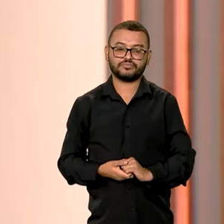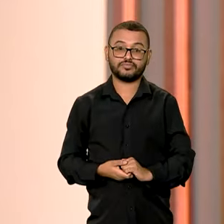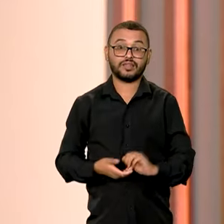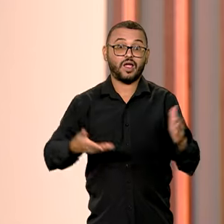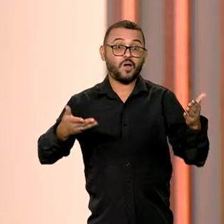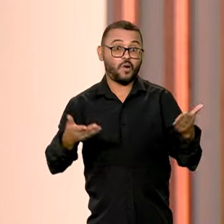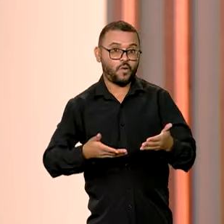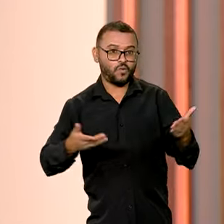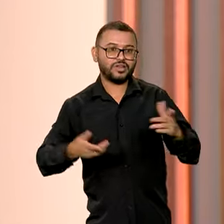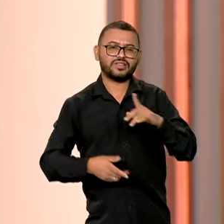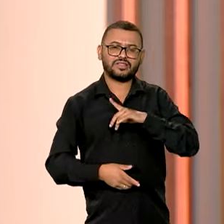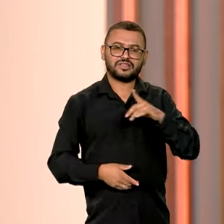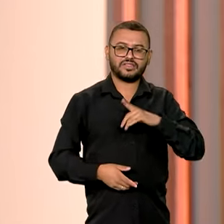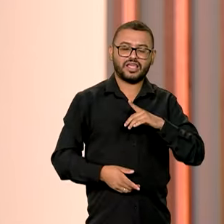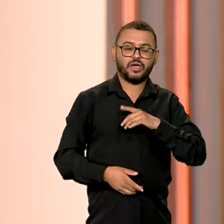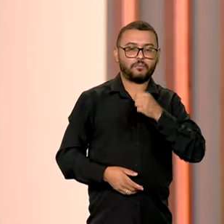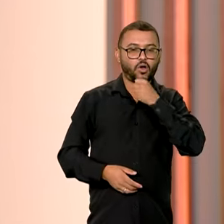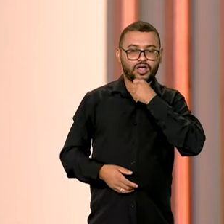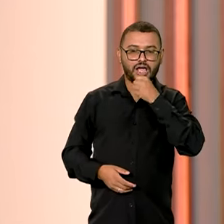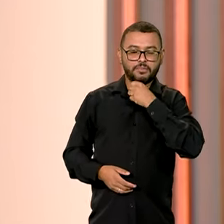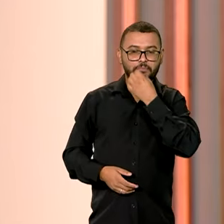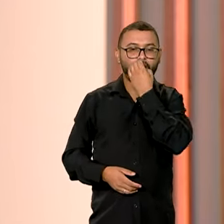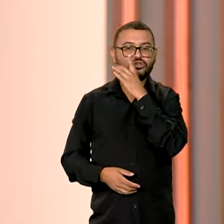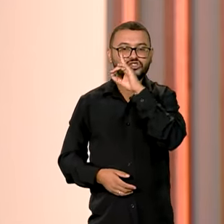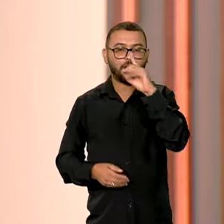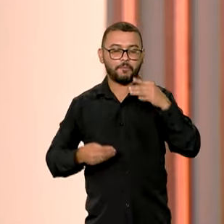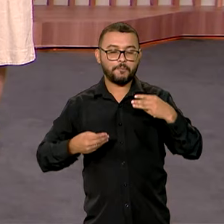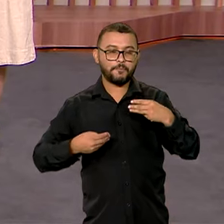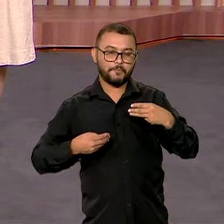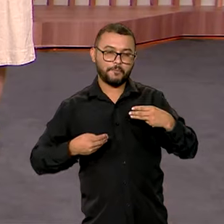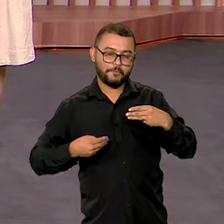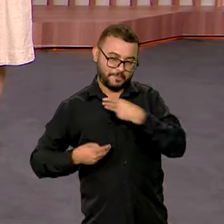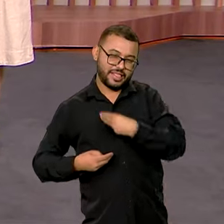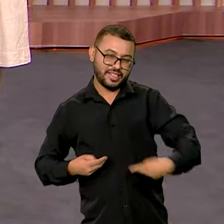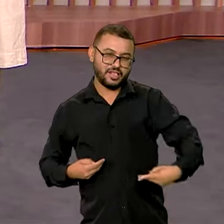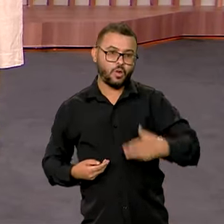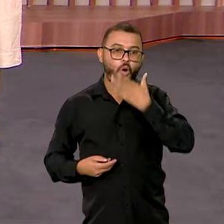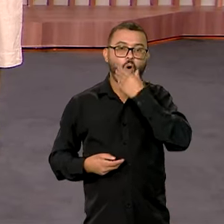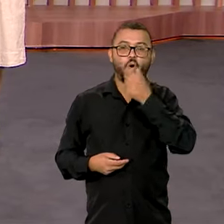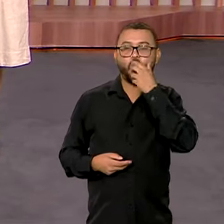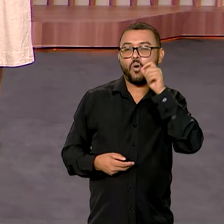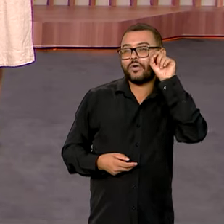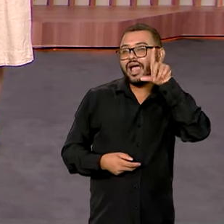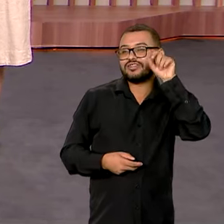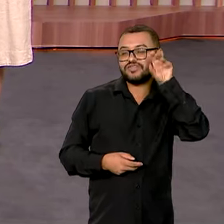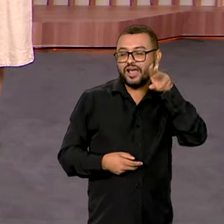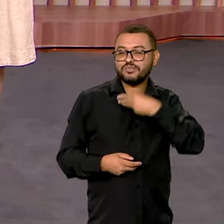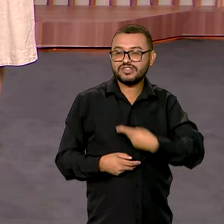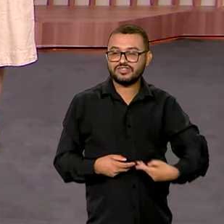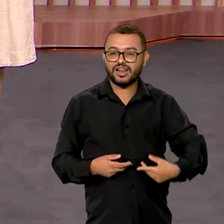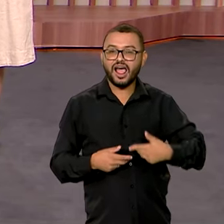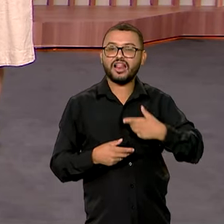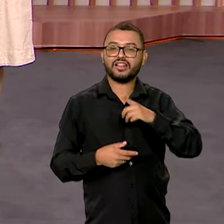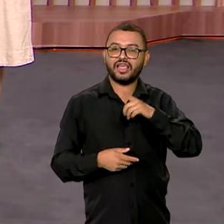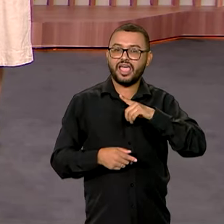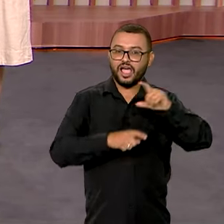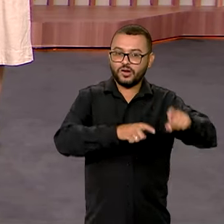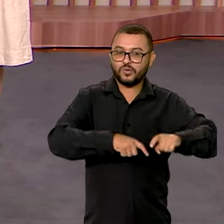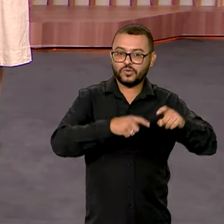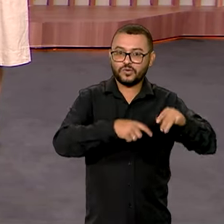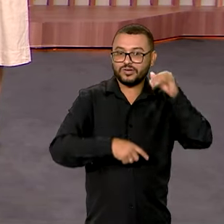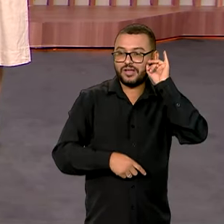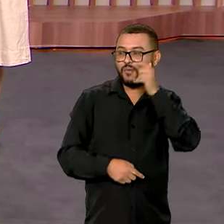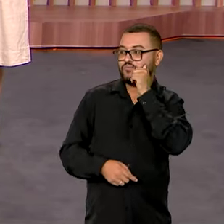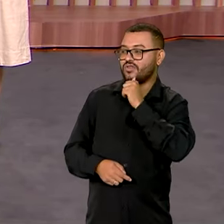E hoje teve o programa Bom Dia, Ministro, aqui no Canal GOV. O entrevistado foi Carlos Fávaro, da Agricultura e Pecuária, e a